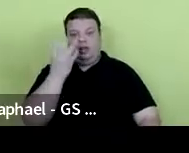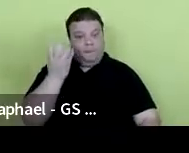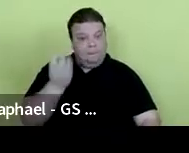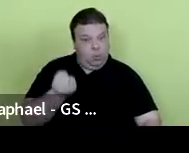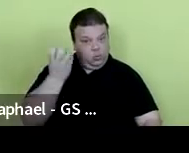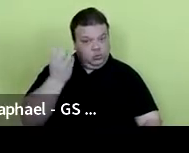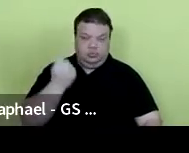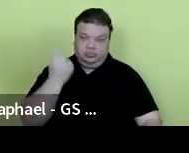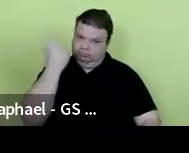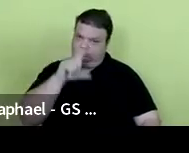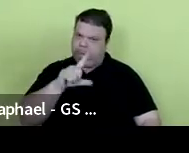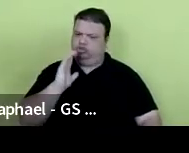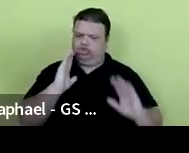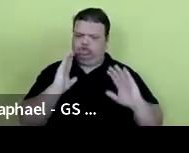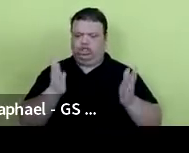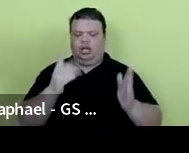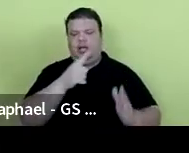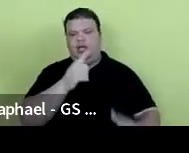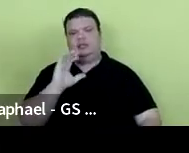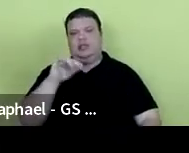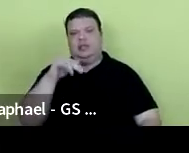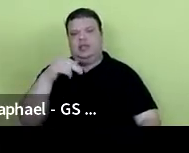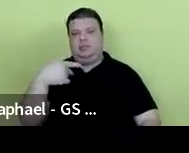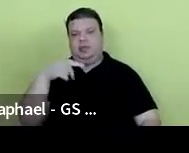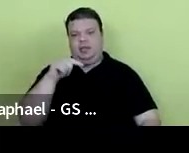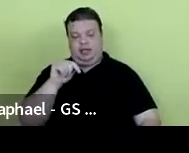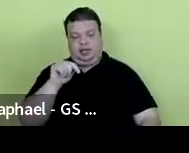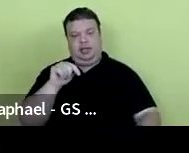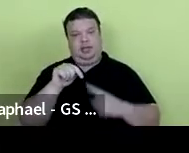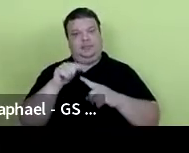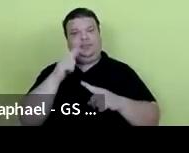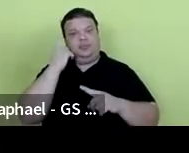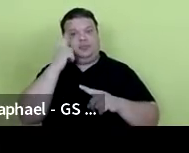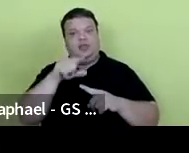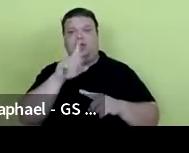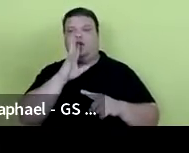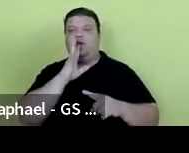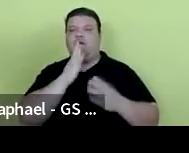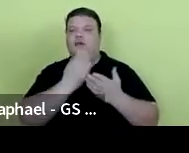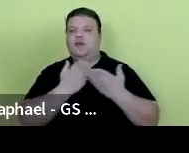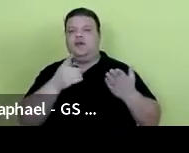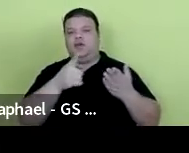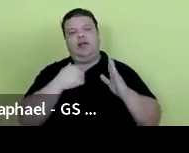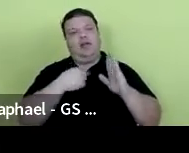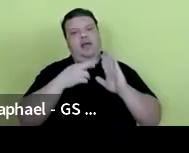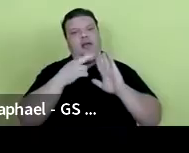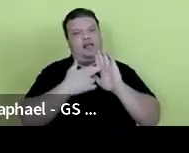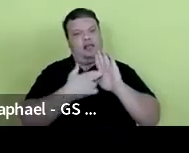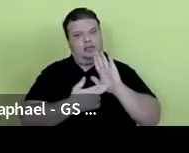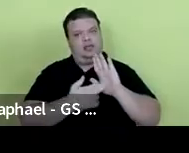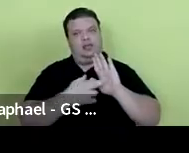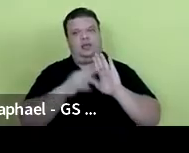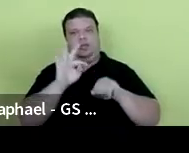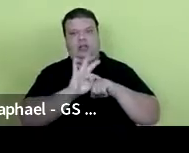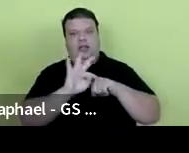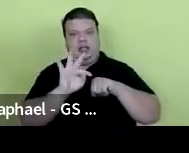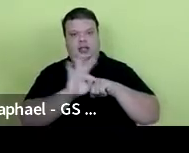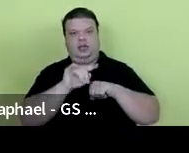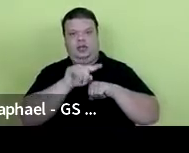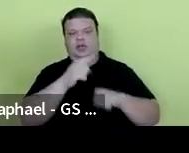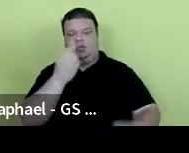já com o CNPq, pelo reconhecimento do nosso relatório técnico, nos deu uma boa